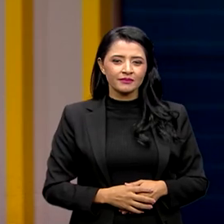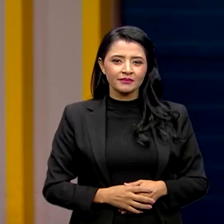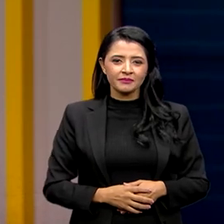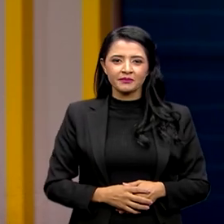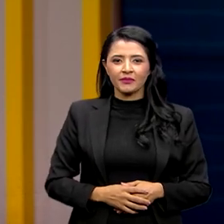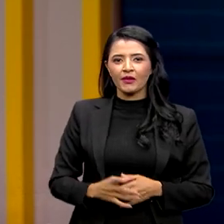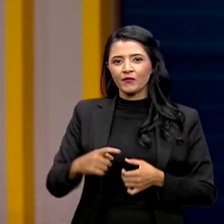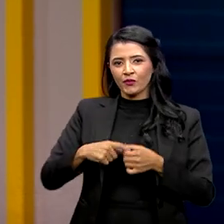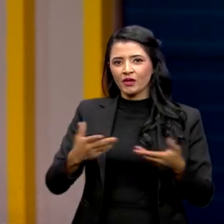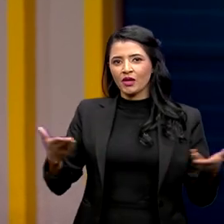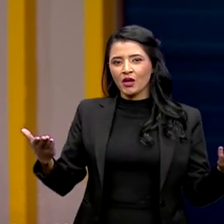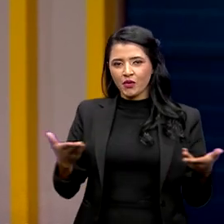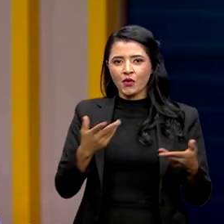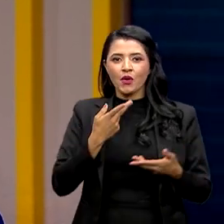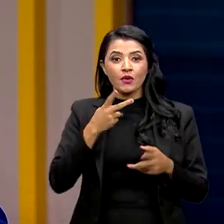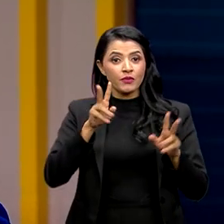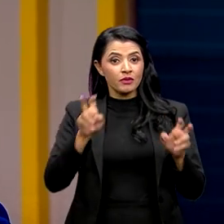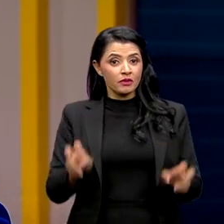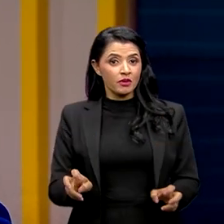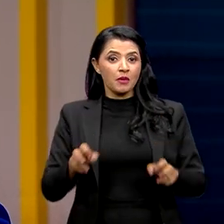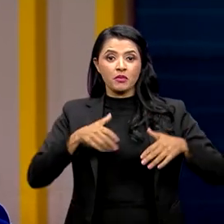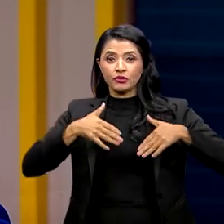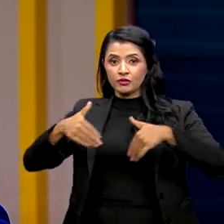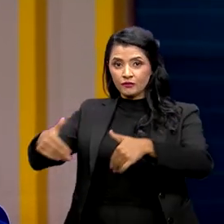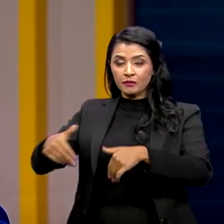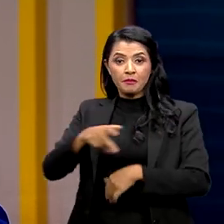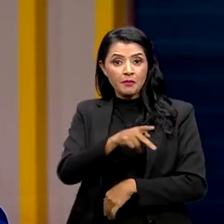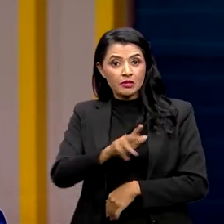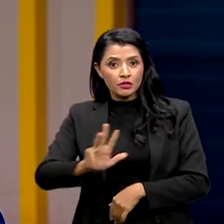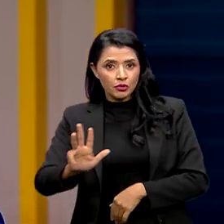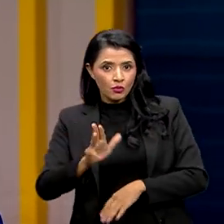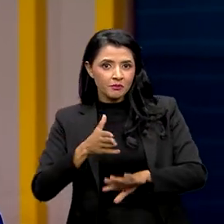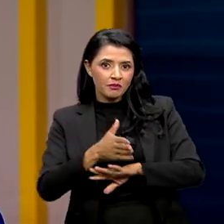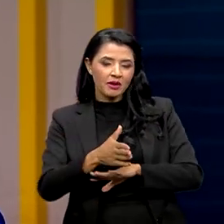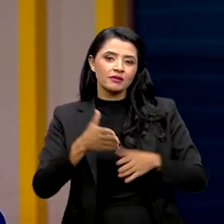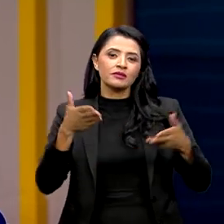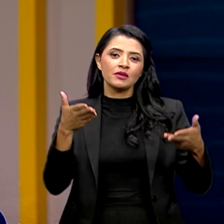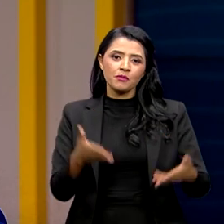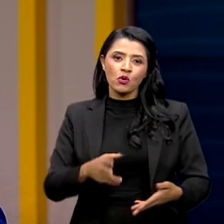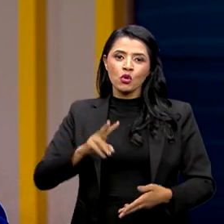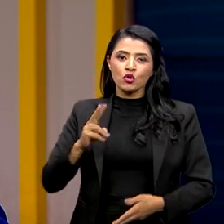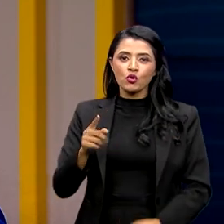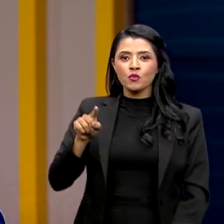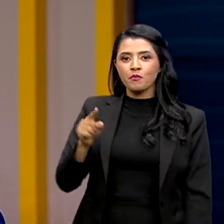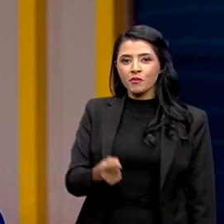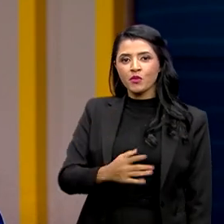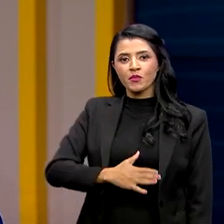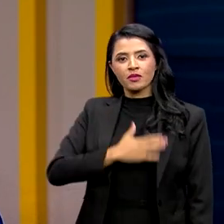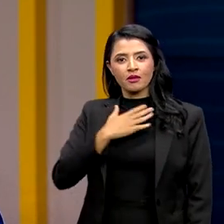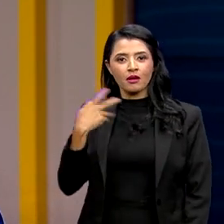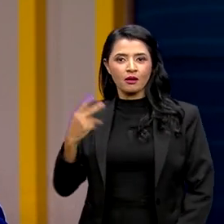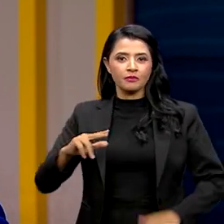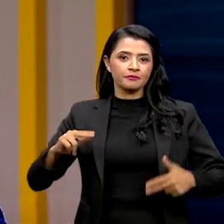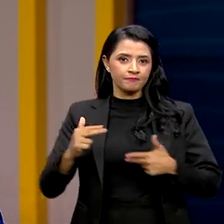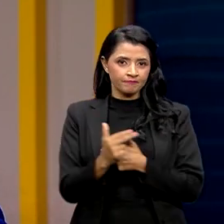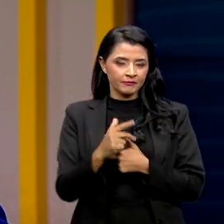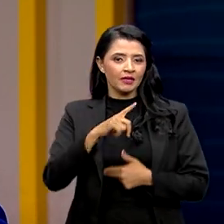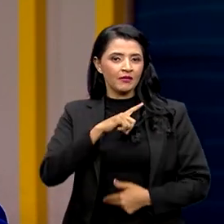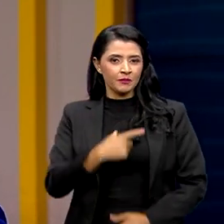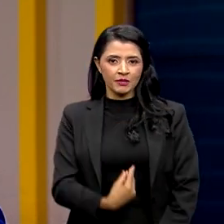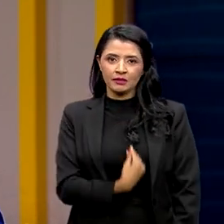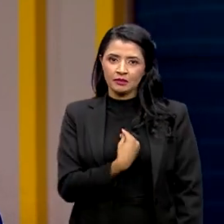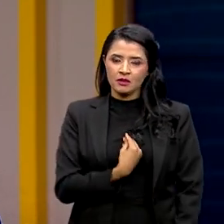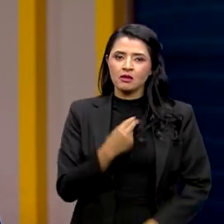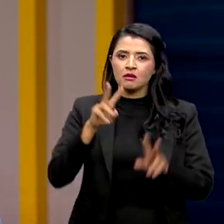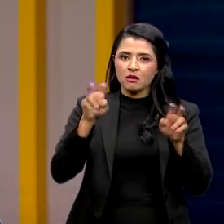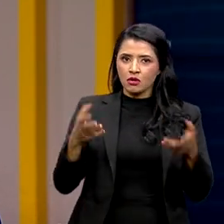Vamos voltar a falar do desfile. O presidente Lula participou do evento com 2 mil militares das Forças Armadas. Este ano